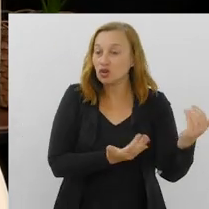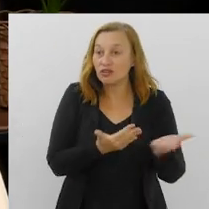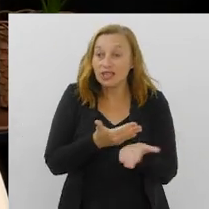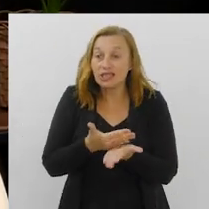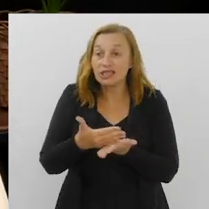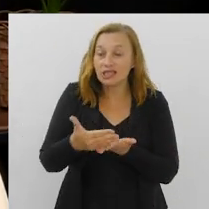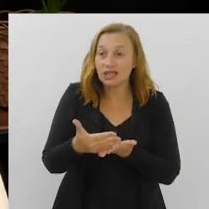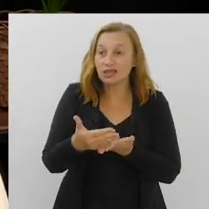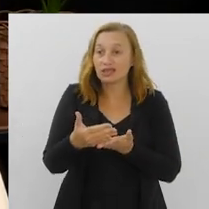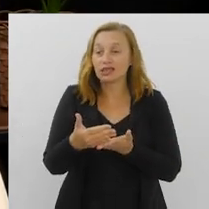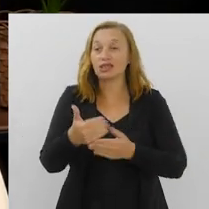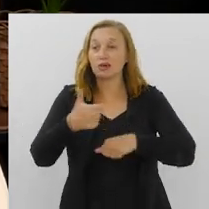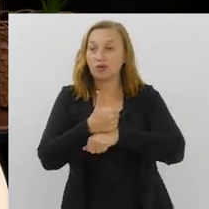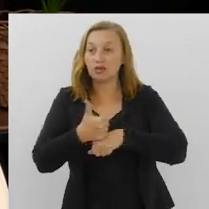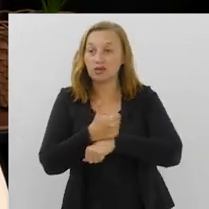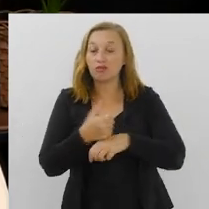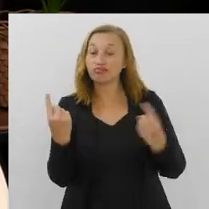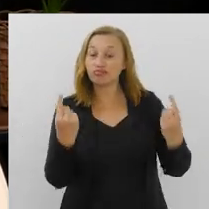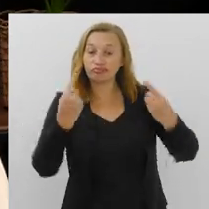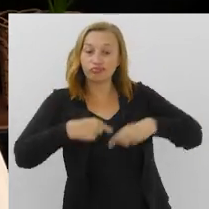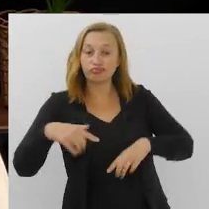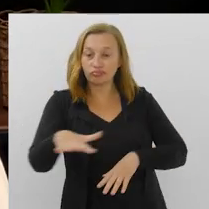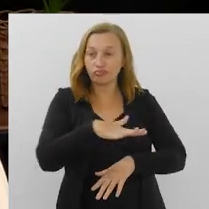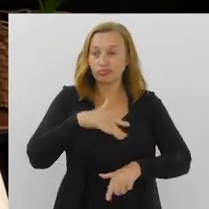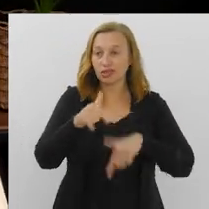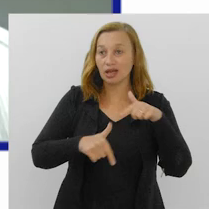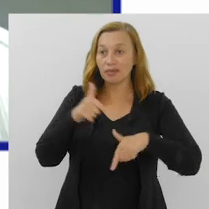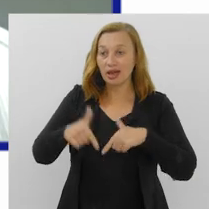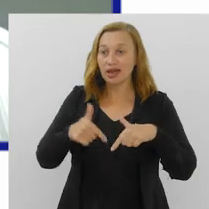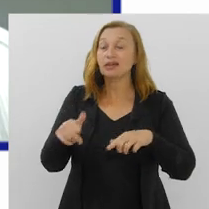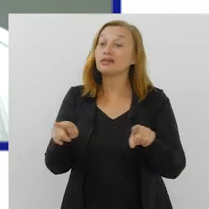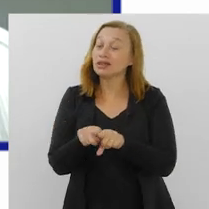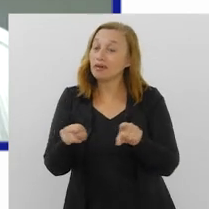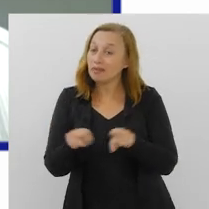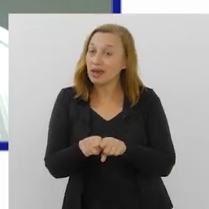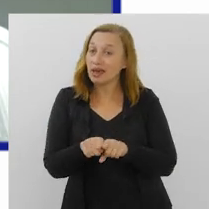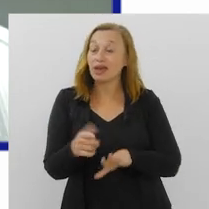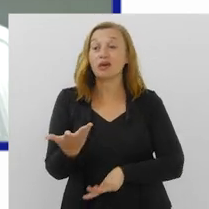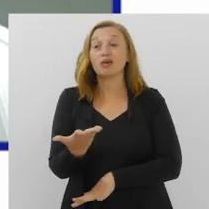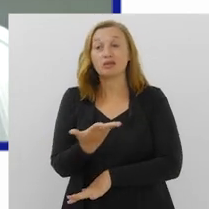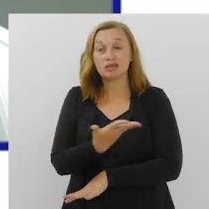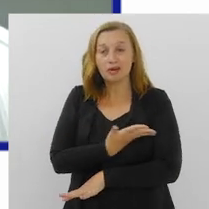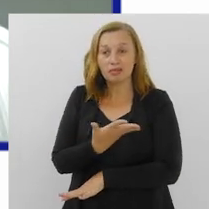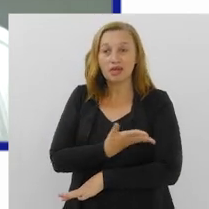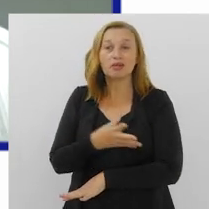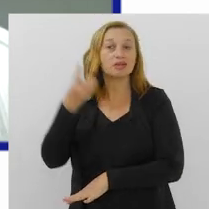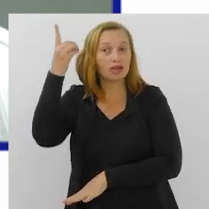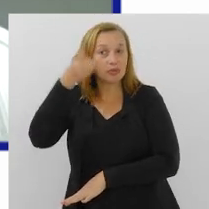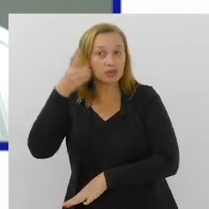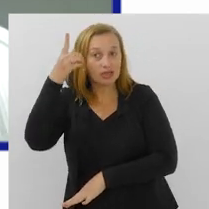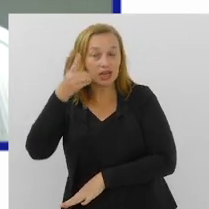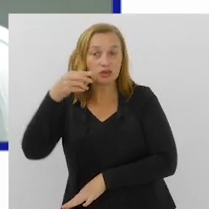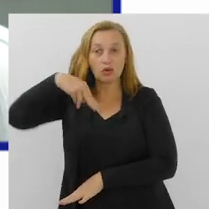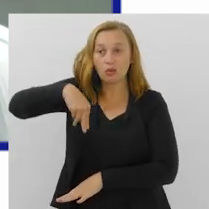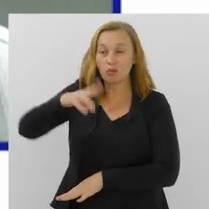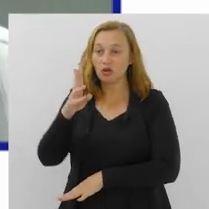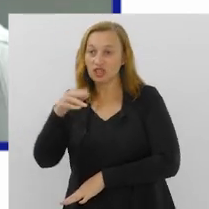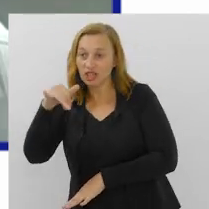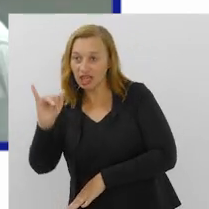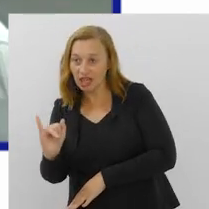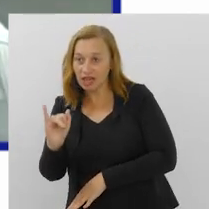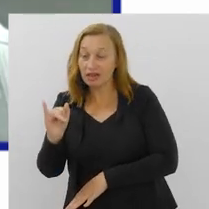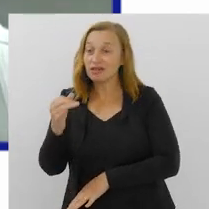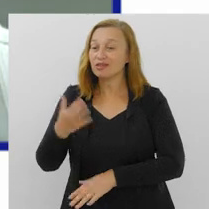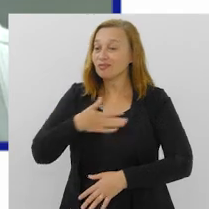e os desafios que estão dados para ele no mercado. E não menos, mais uma vez aqui no nosso programa, o deputado Munir Neto, muito prazer por